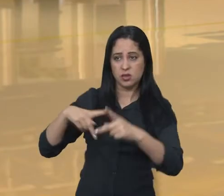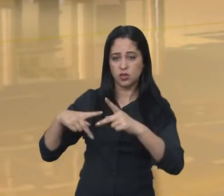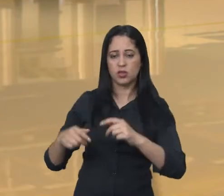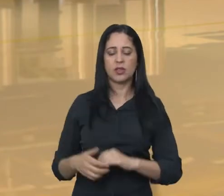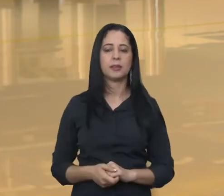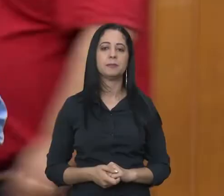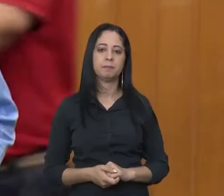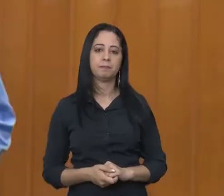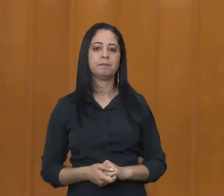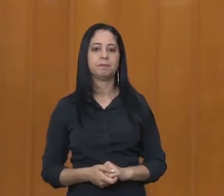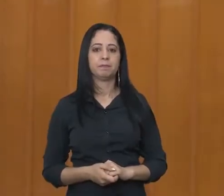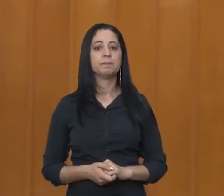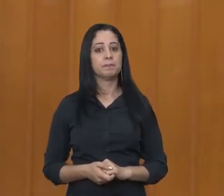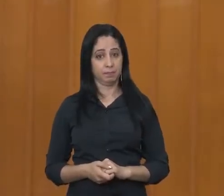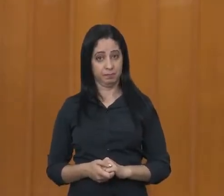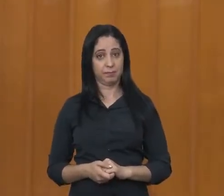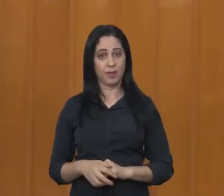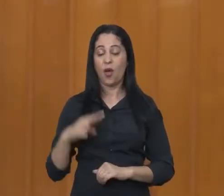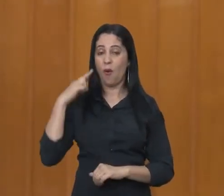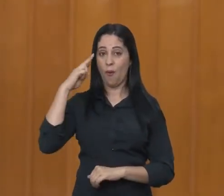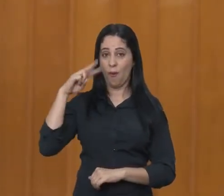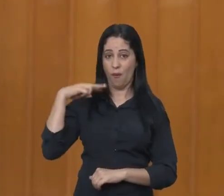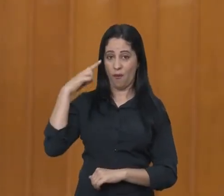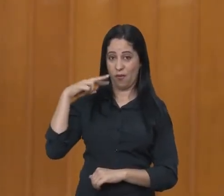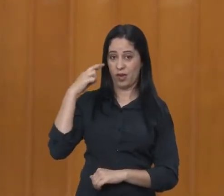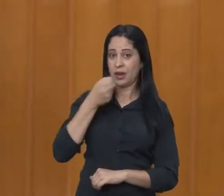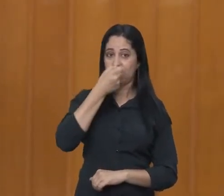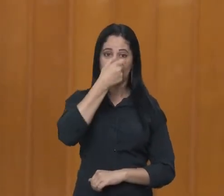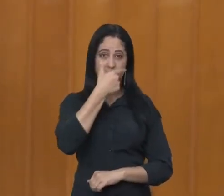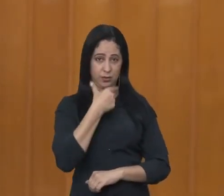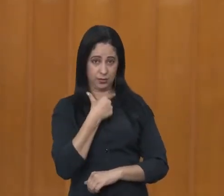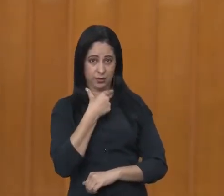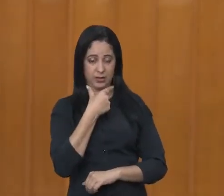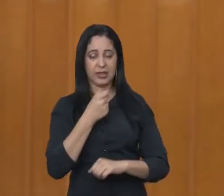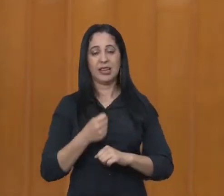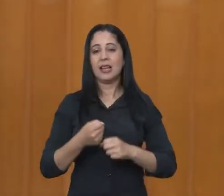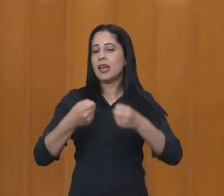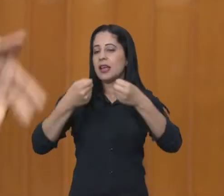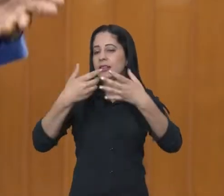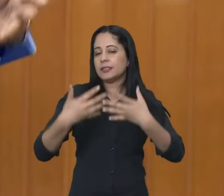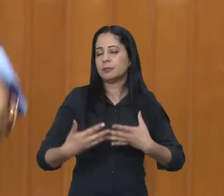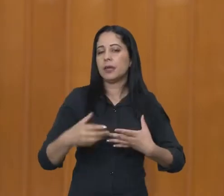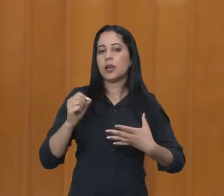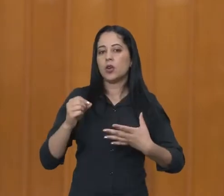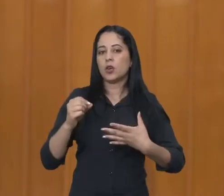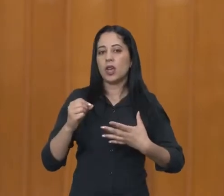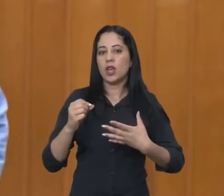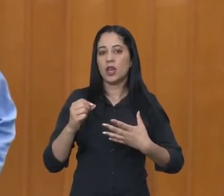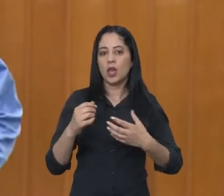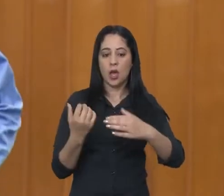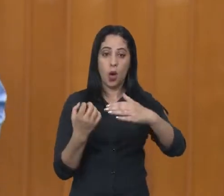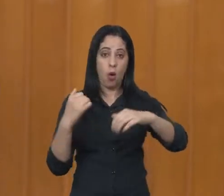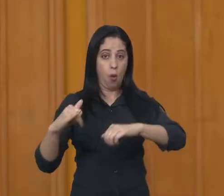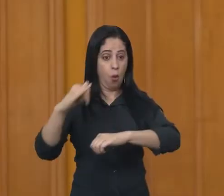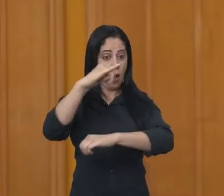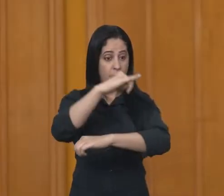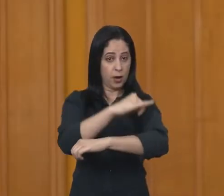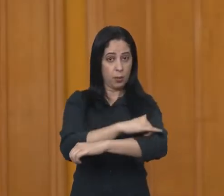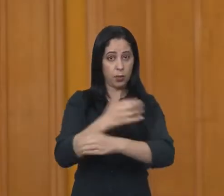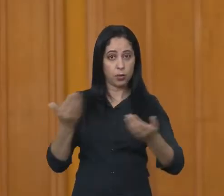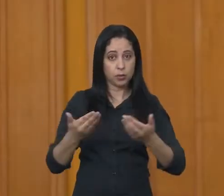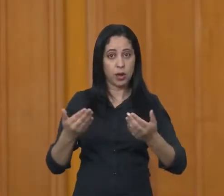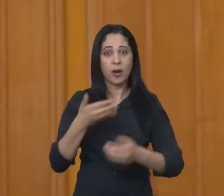viessem direto para cá. O vereador e relator da Comissão de Economia, Finanças e Orçamento da Câmara, Roberto do Elevem,